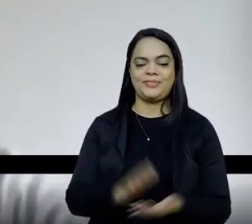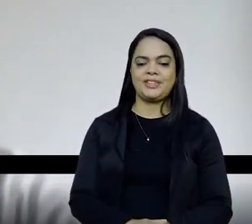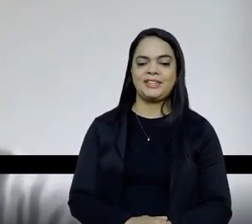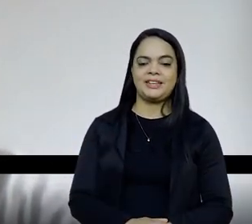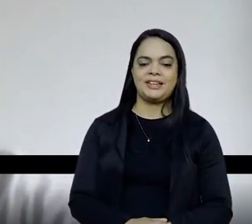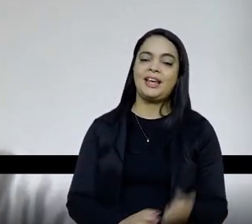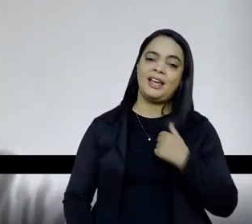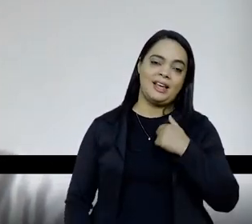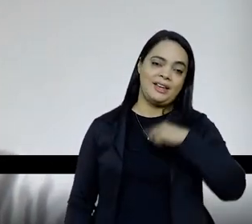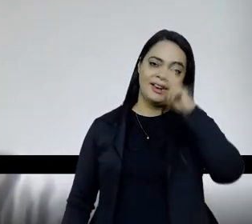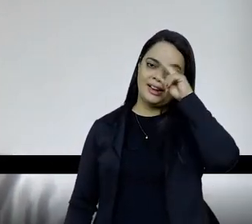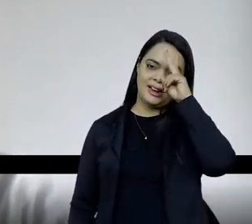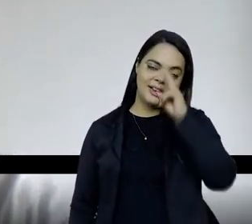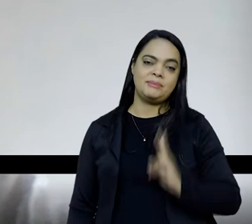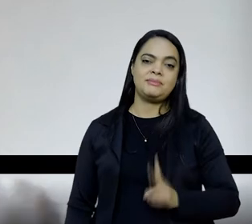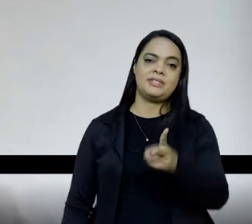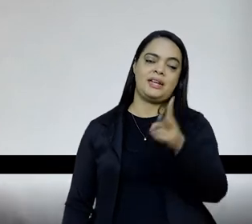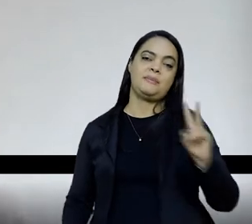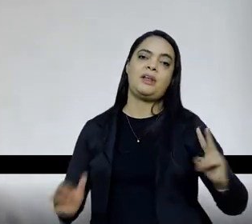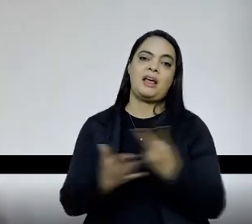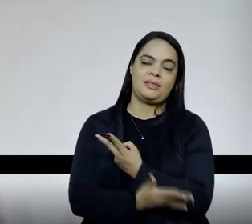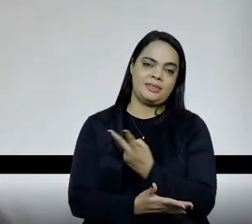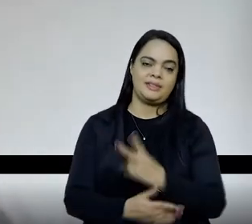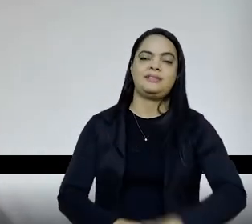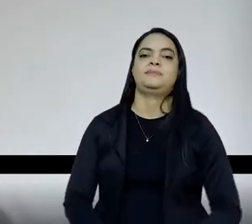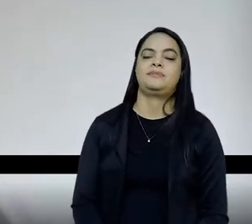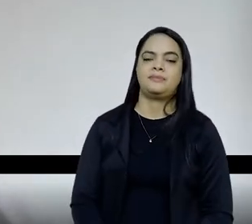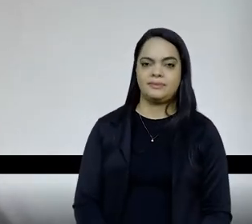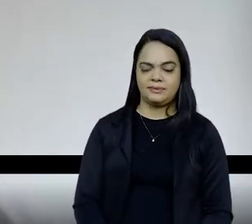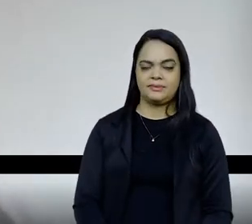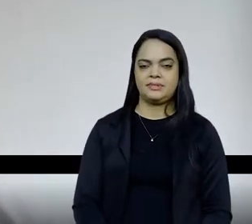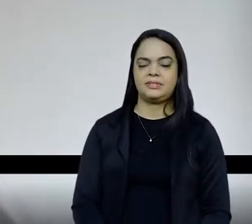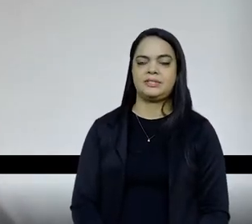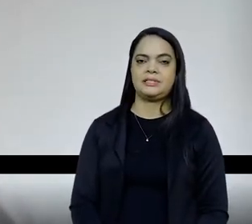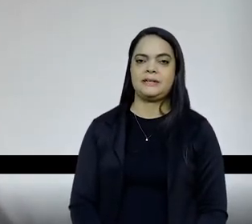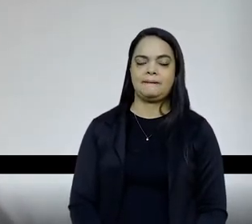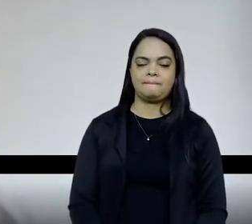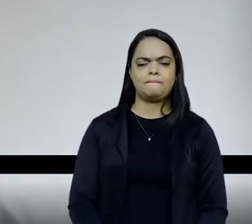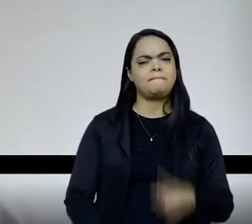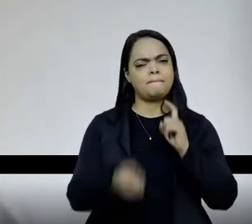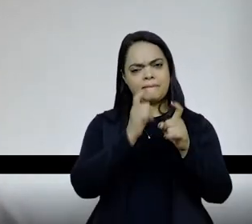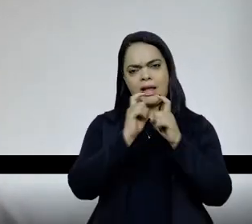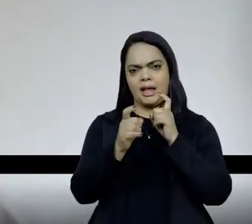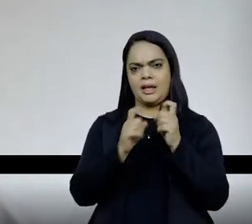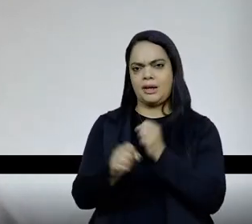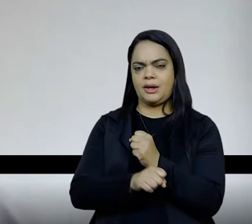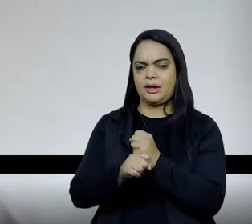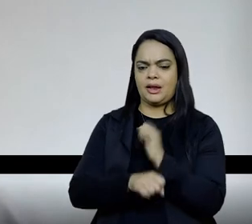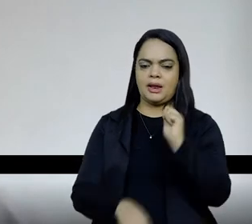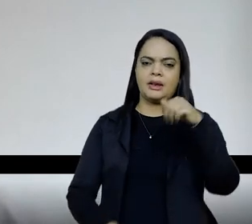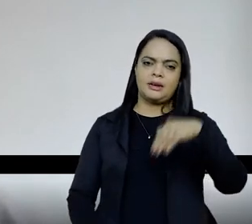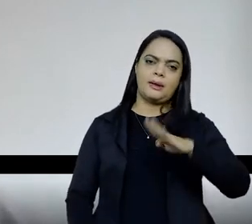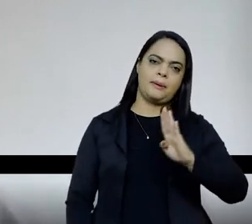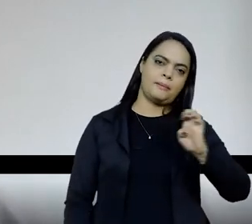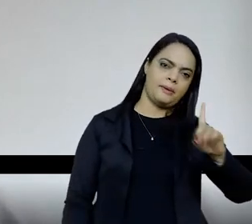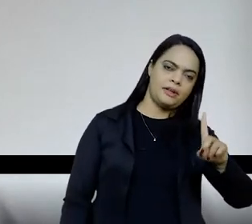gosto de lembrar um caso, o encontro, a reunião anual da Amped era lá